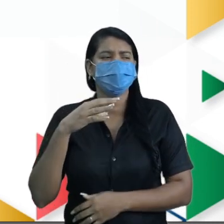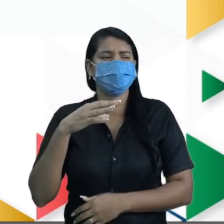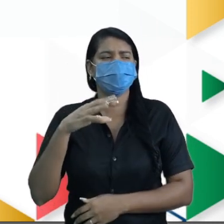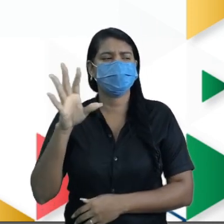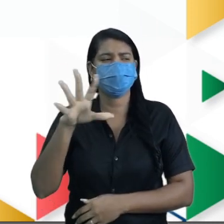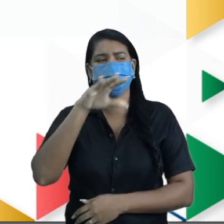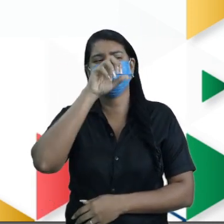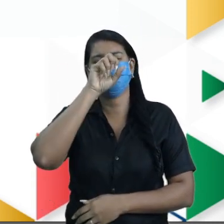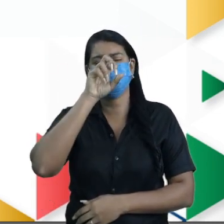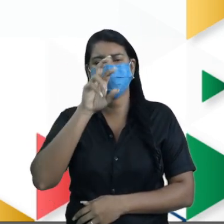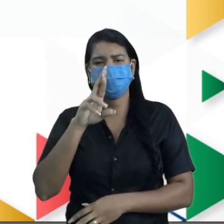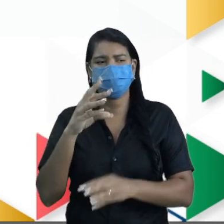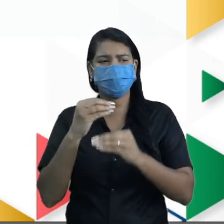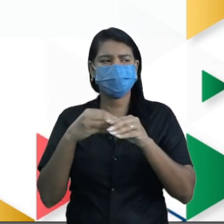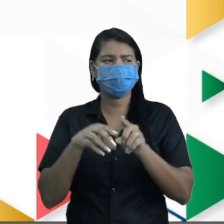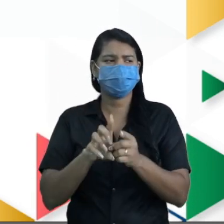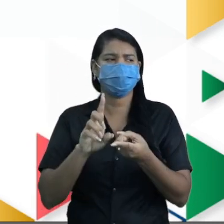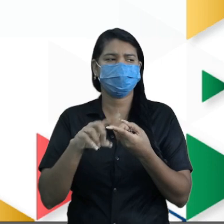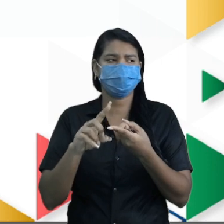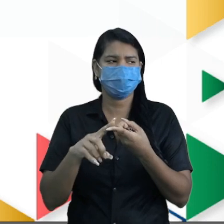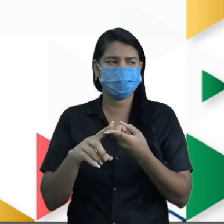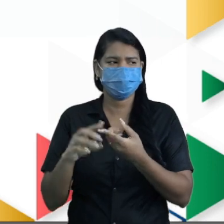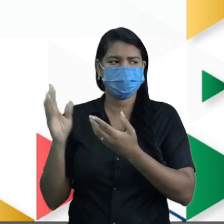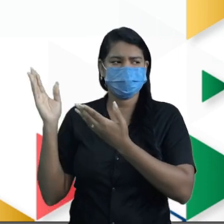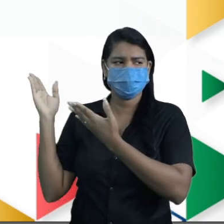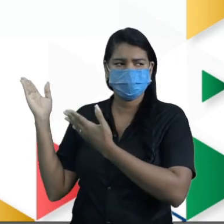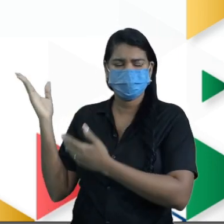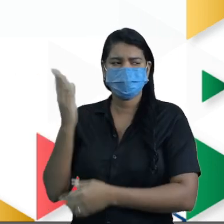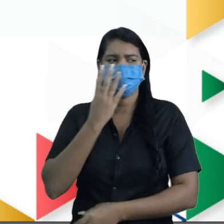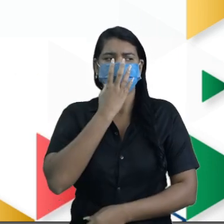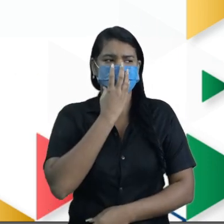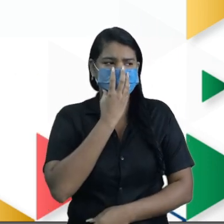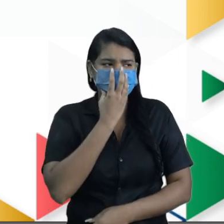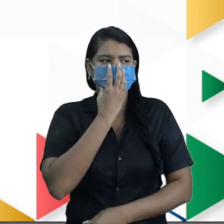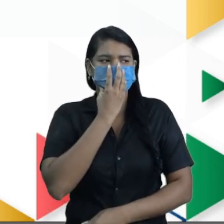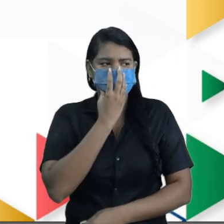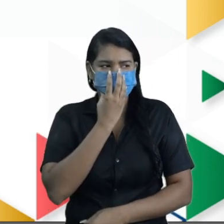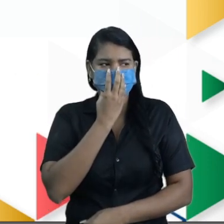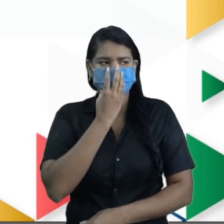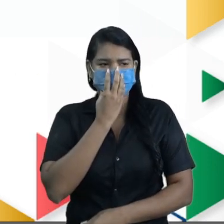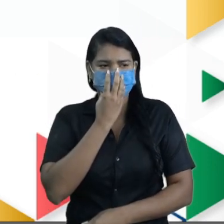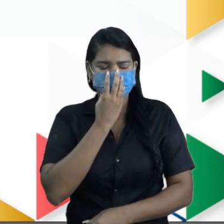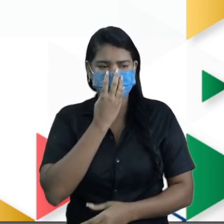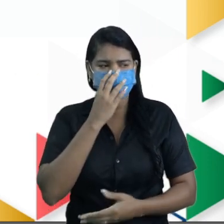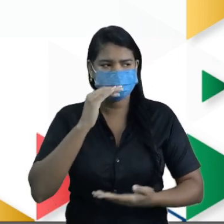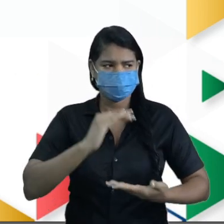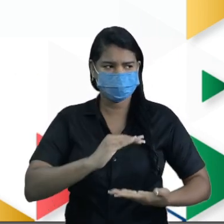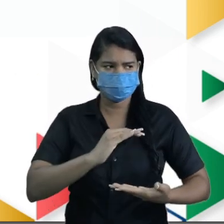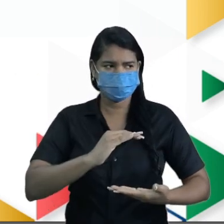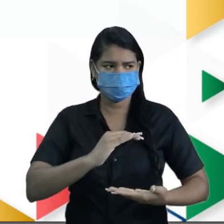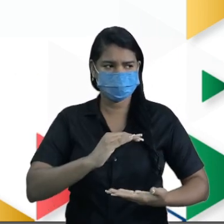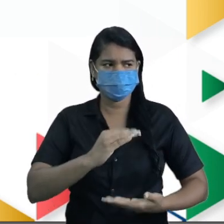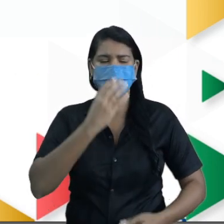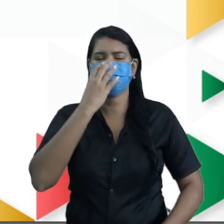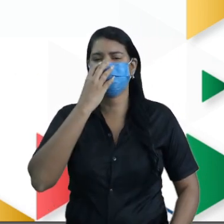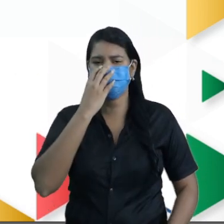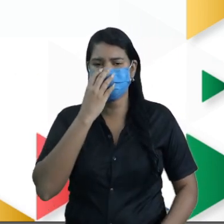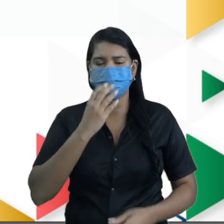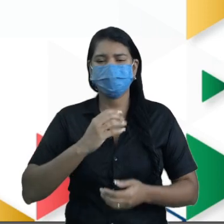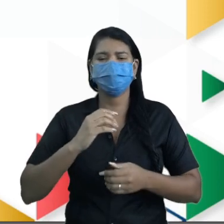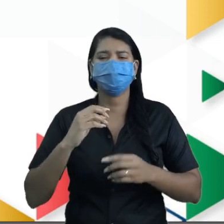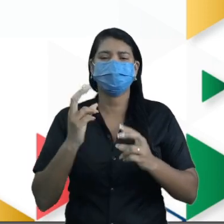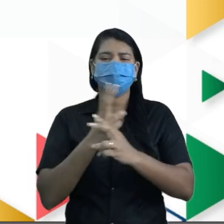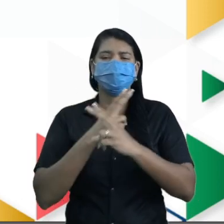né? Olha, já botei o cilindro aí de socorro pra quem tiver com falta de ar. Essa é a resposta, tá? Quito é